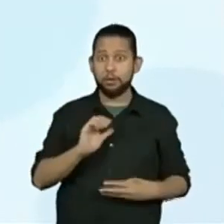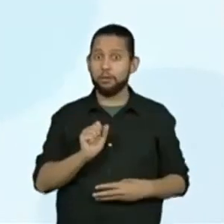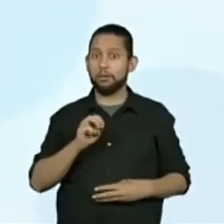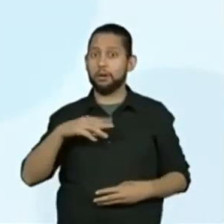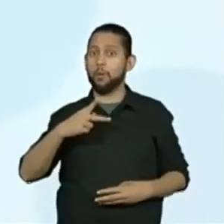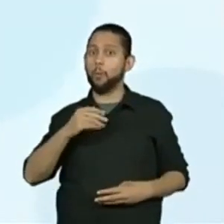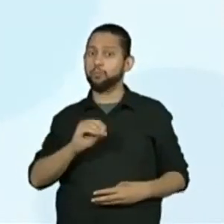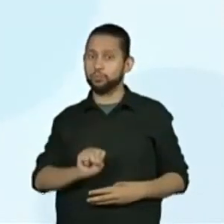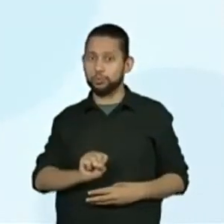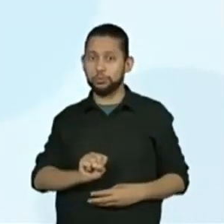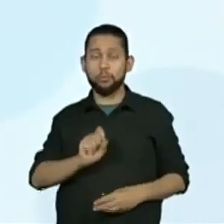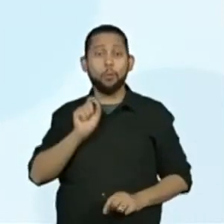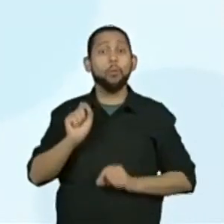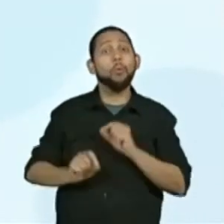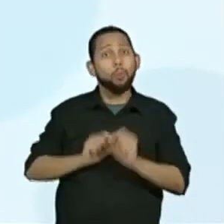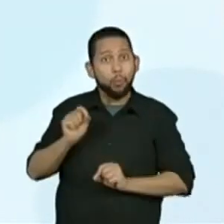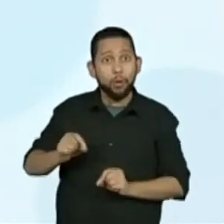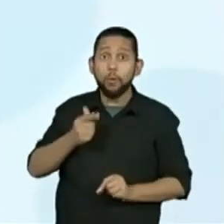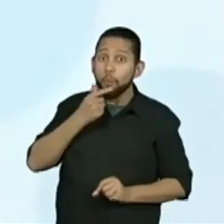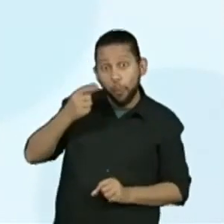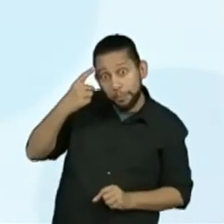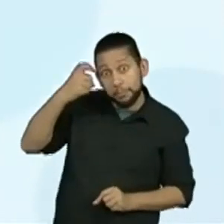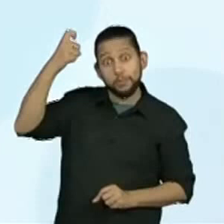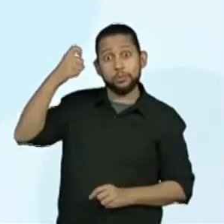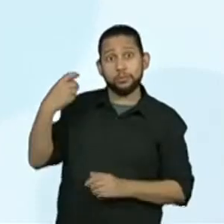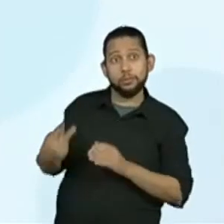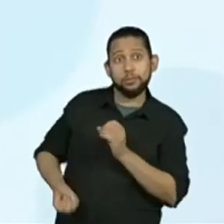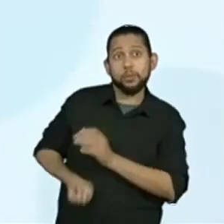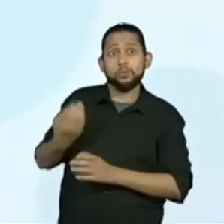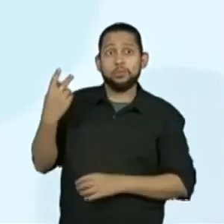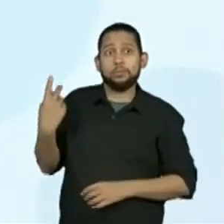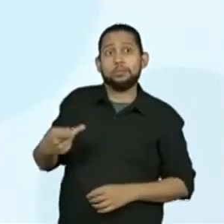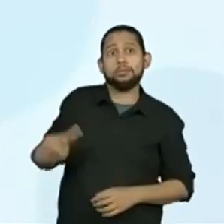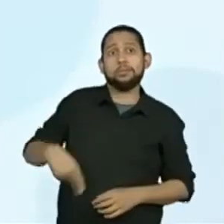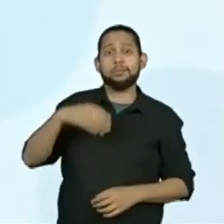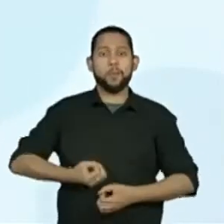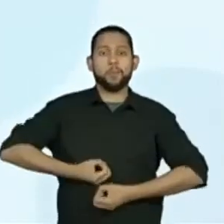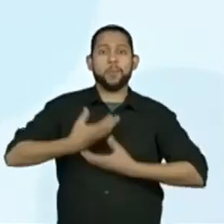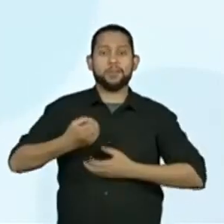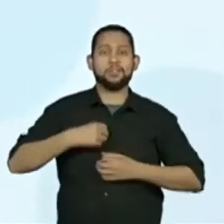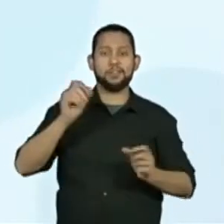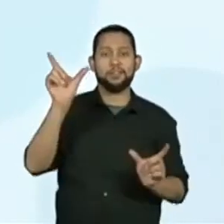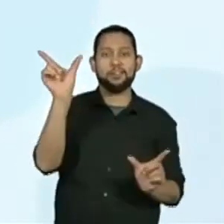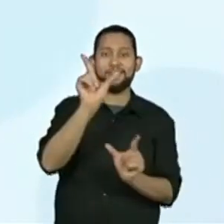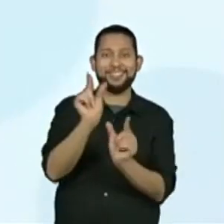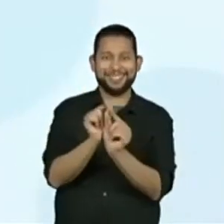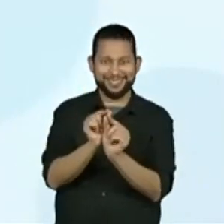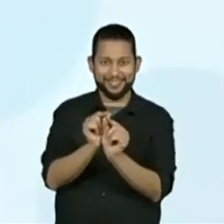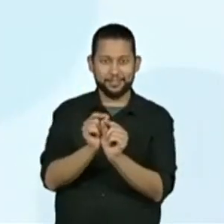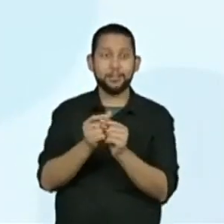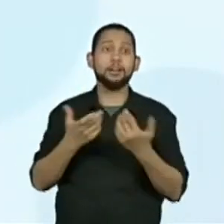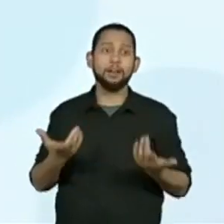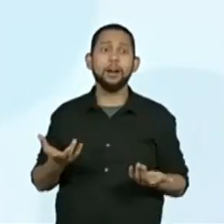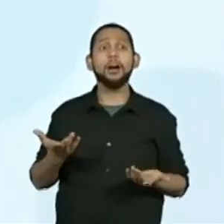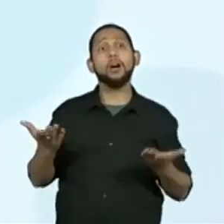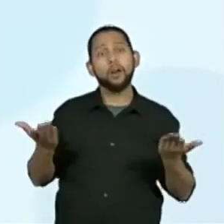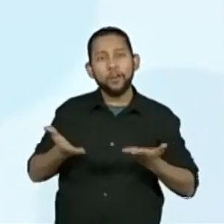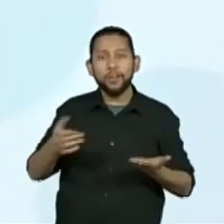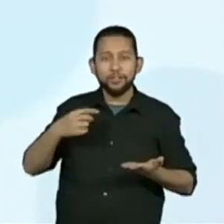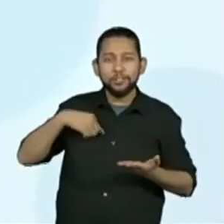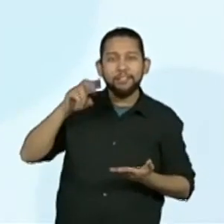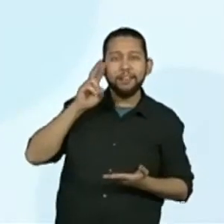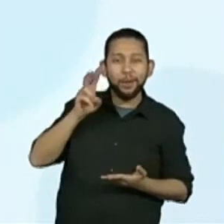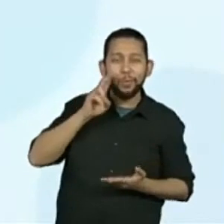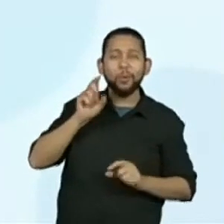Campos, é um dos criadores desse estilo de poema ou poesia. Revisamos a